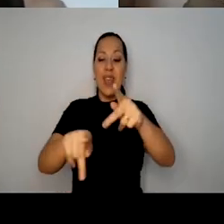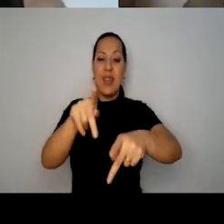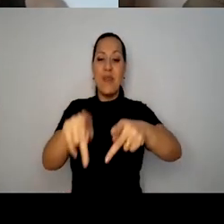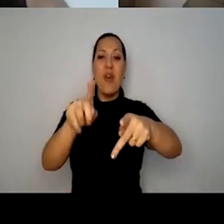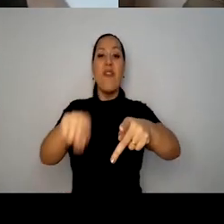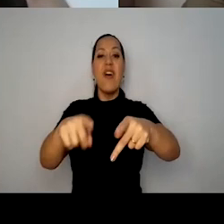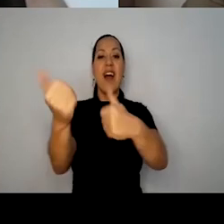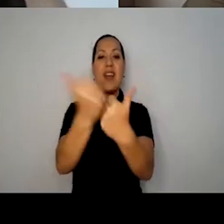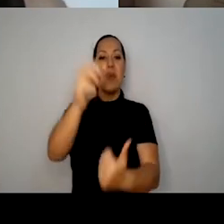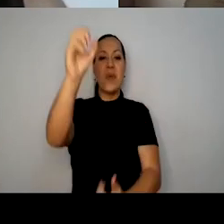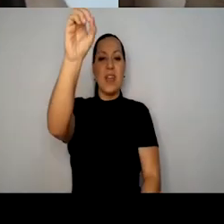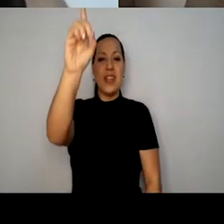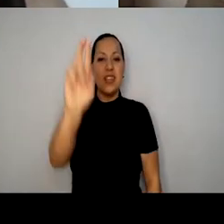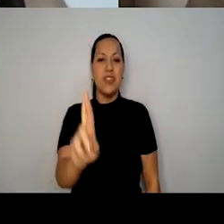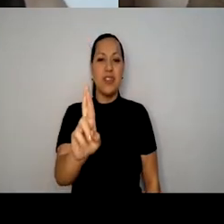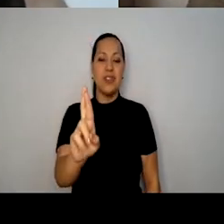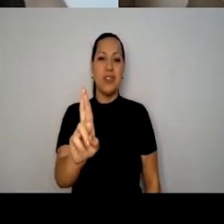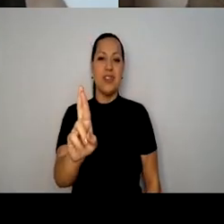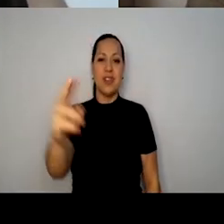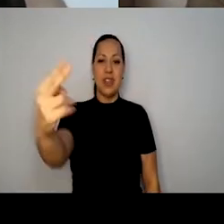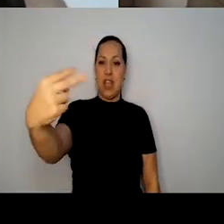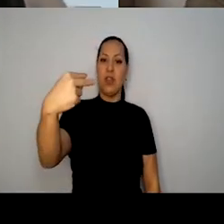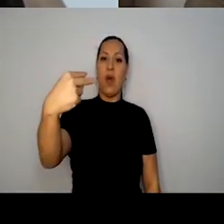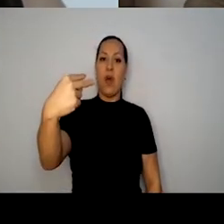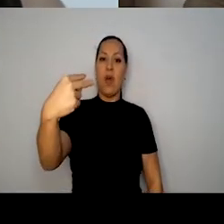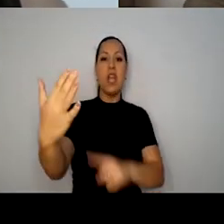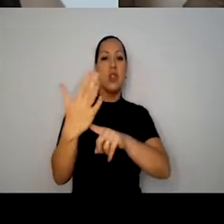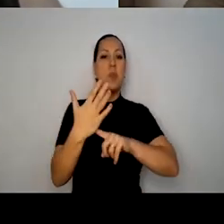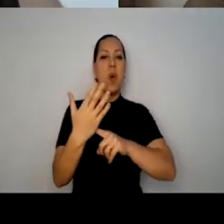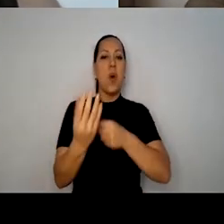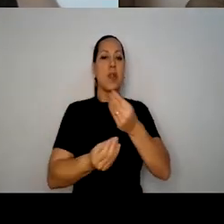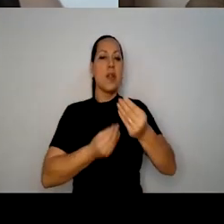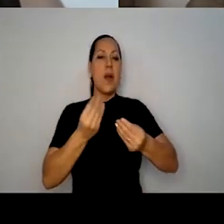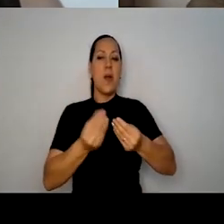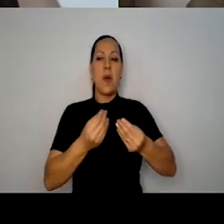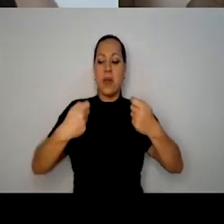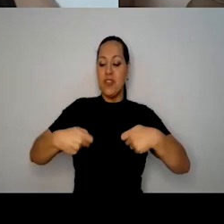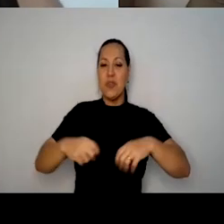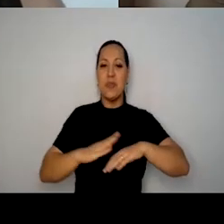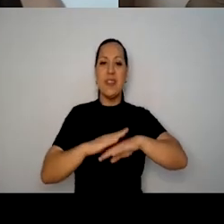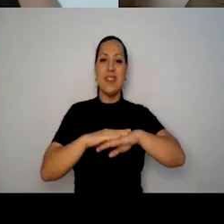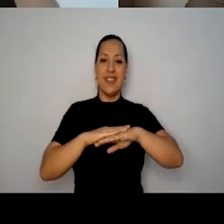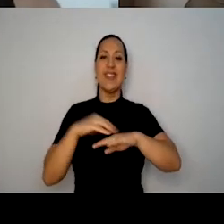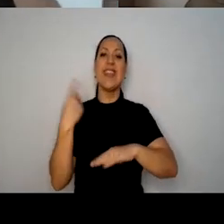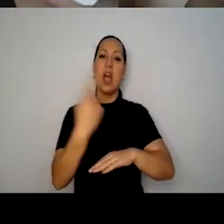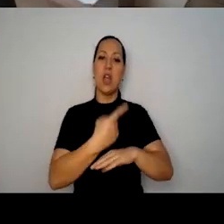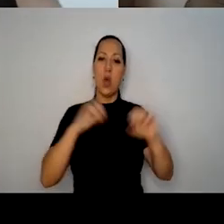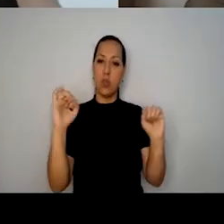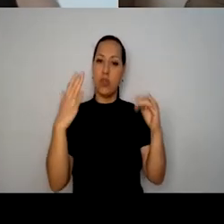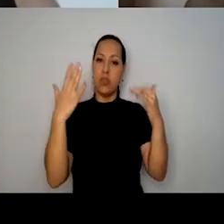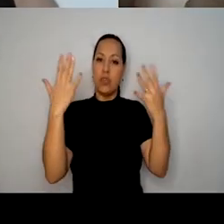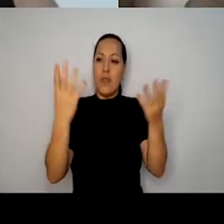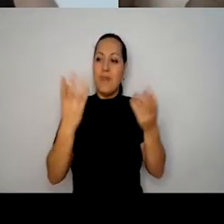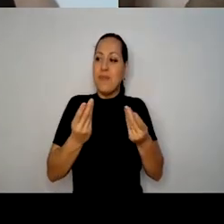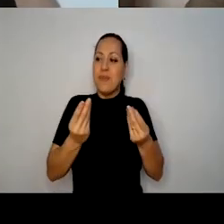direção, porque ele aponta caminhos. O nosso espetáculo, os nossos espetáculos são muito porosos, eles não